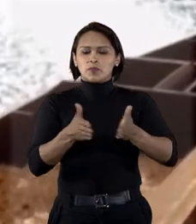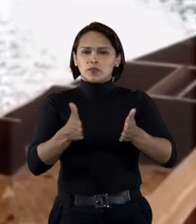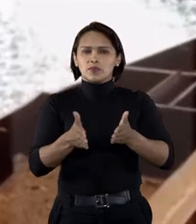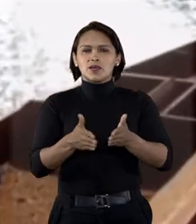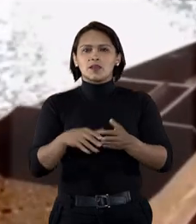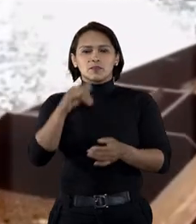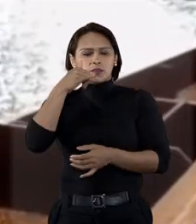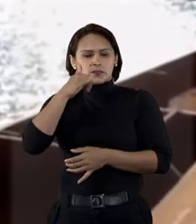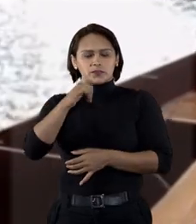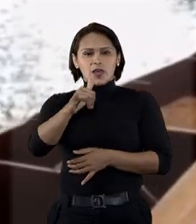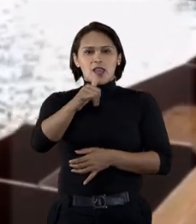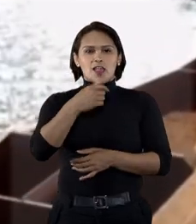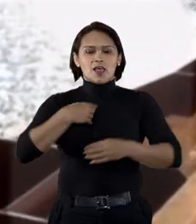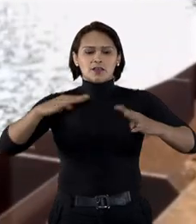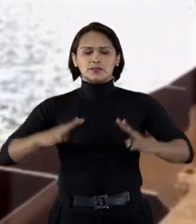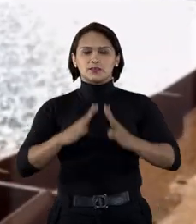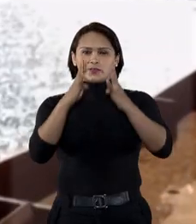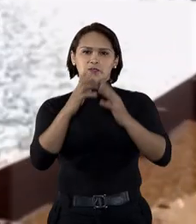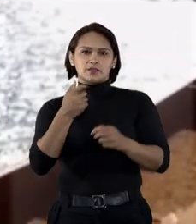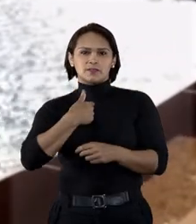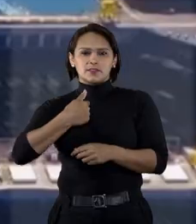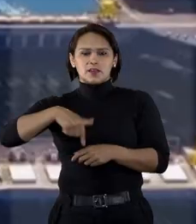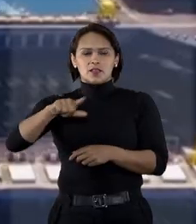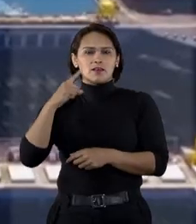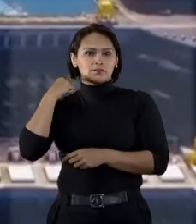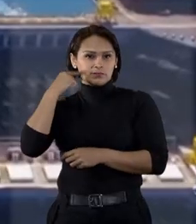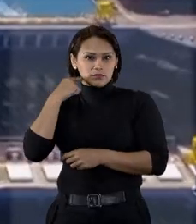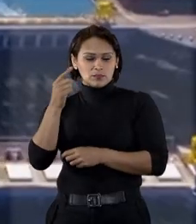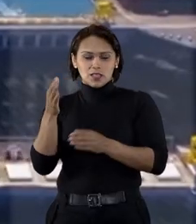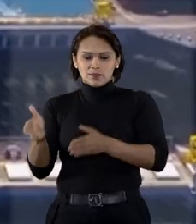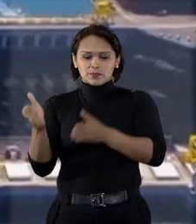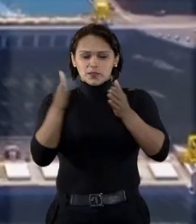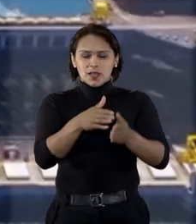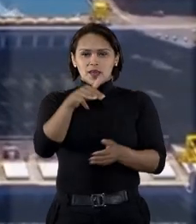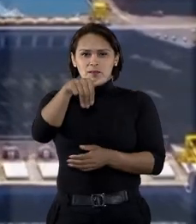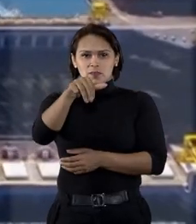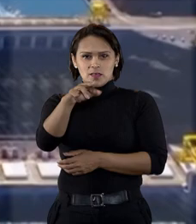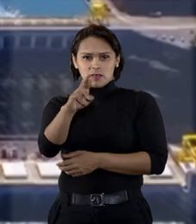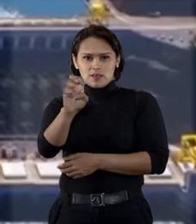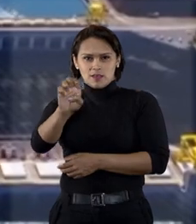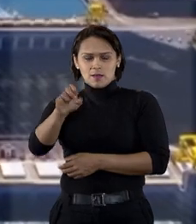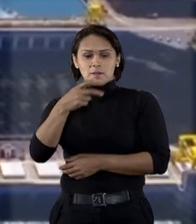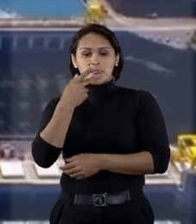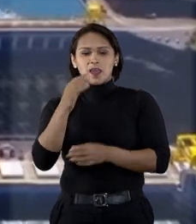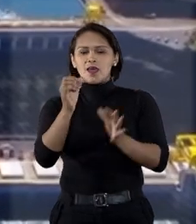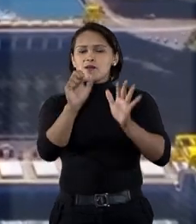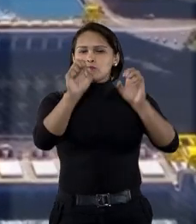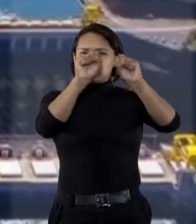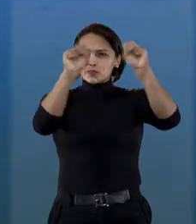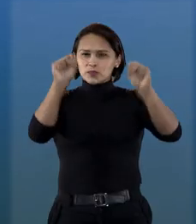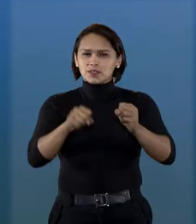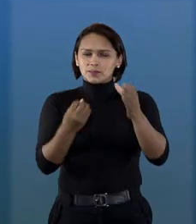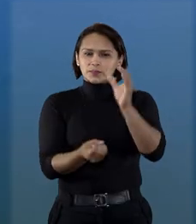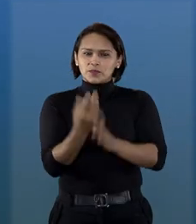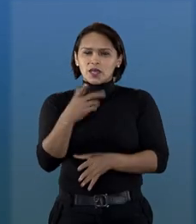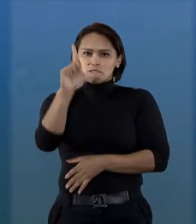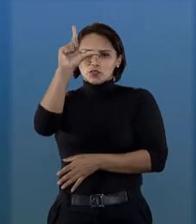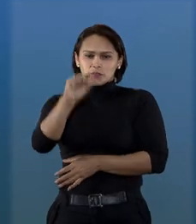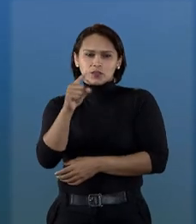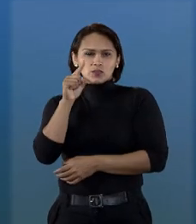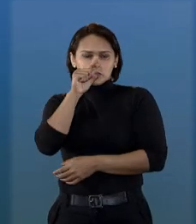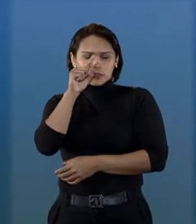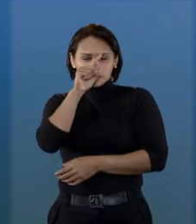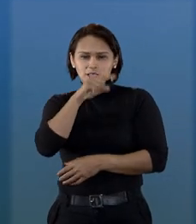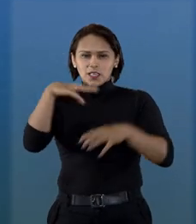temporária da usina hidrelétrica Risoleta Neves no Mecanismo de Realocação de Energia, MRE, sistema criado com o objetivo de